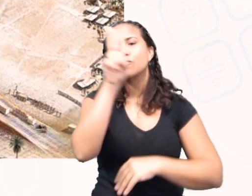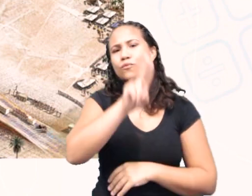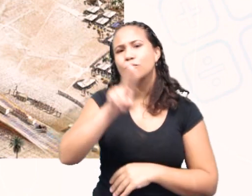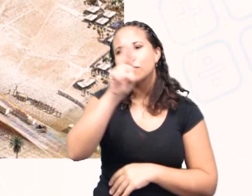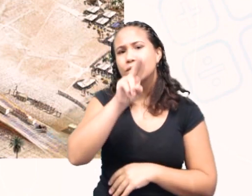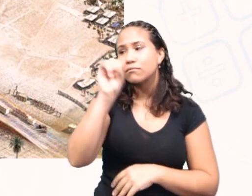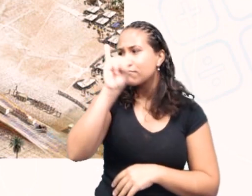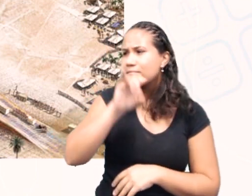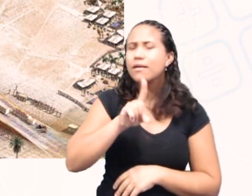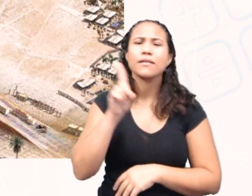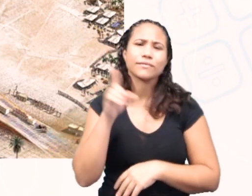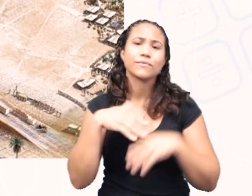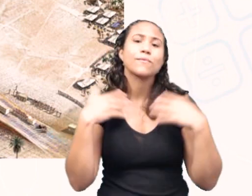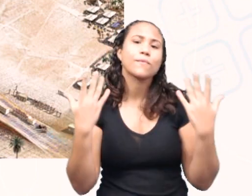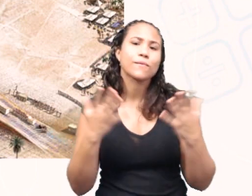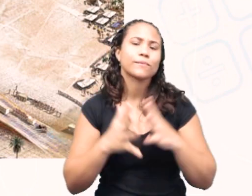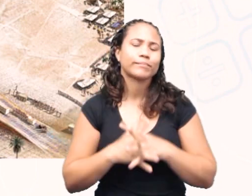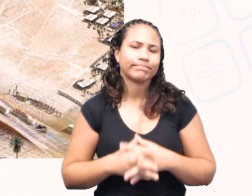nesse número 1?